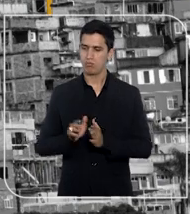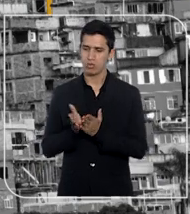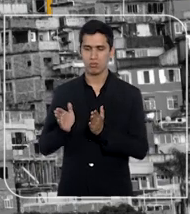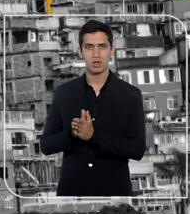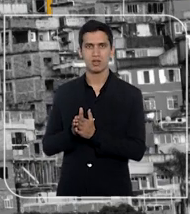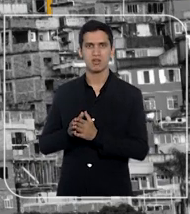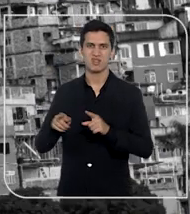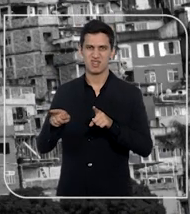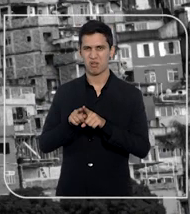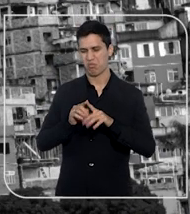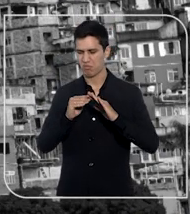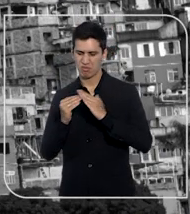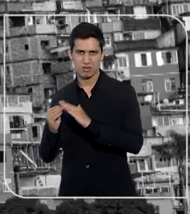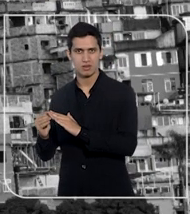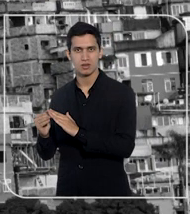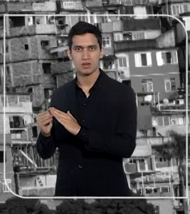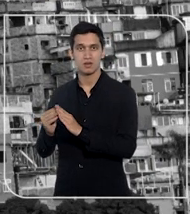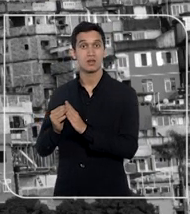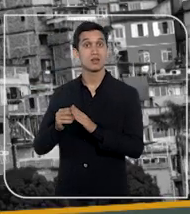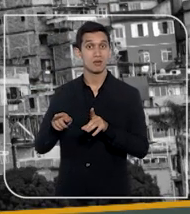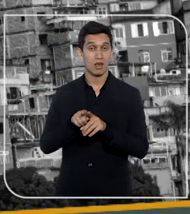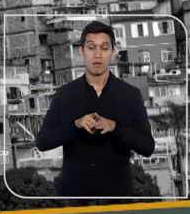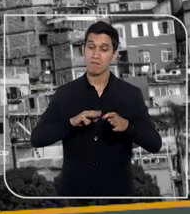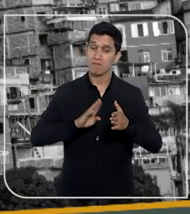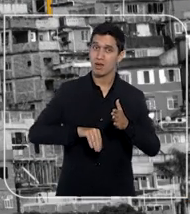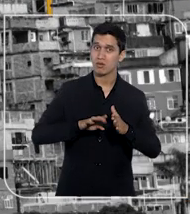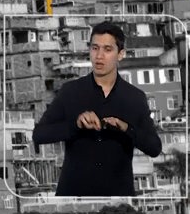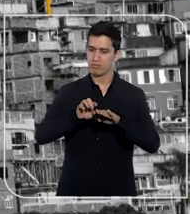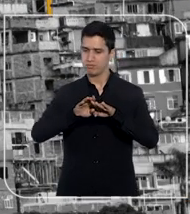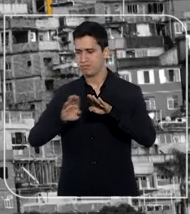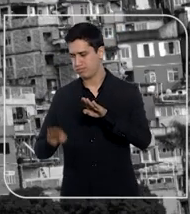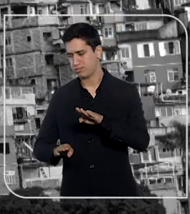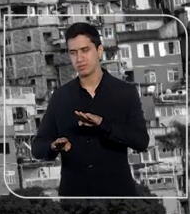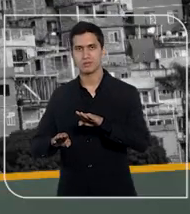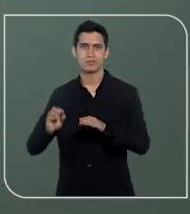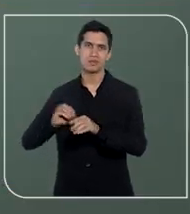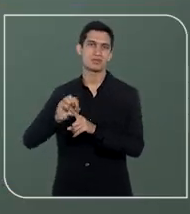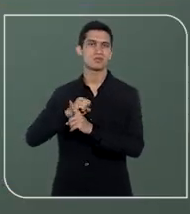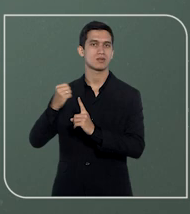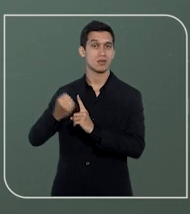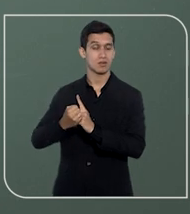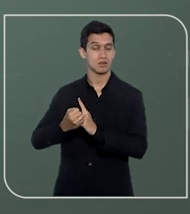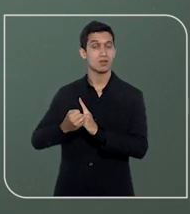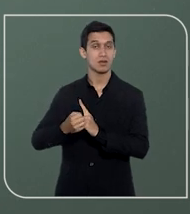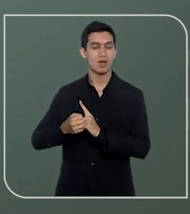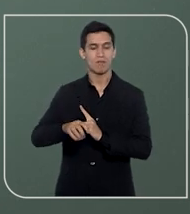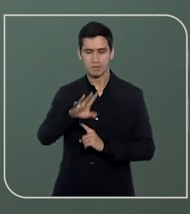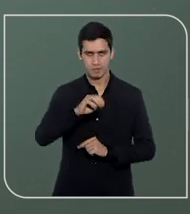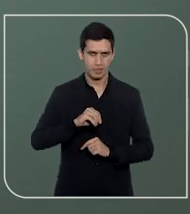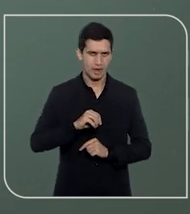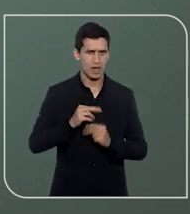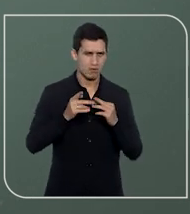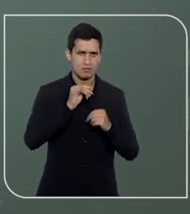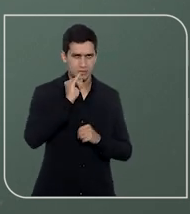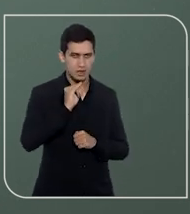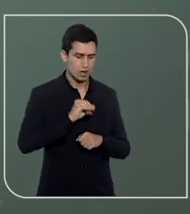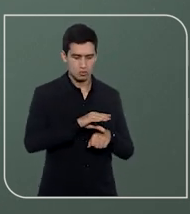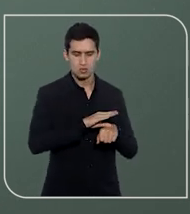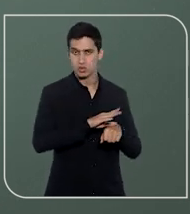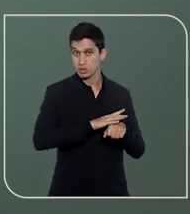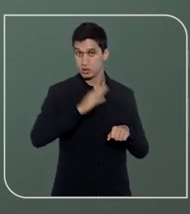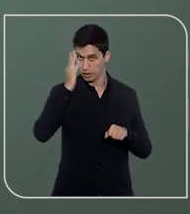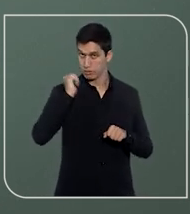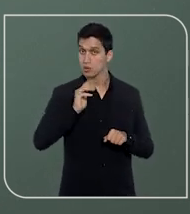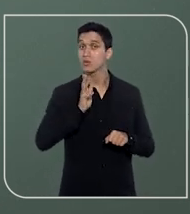pobreza e marginalização e com menos desigualdades sociais e regionais. É como se a própria Constituição reconhecesse